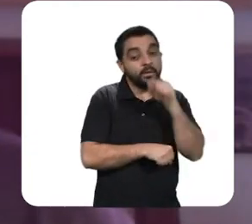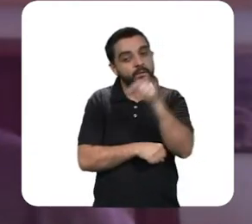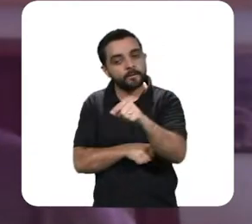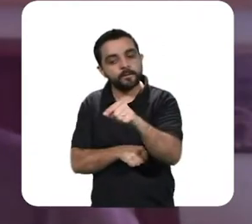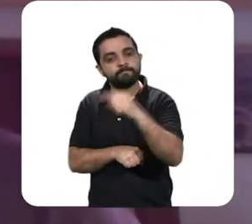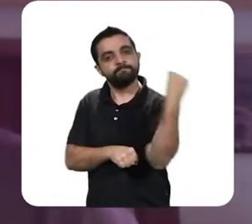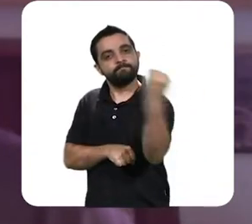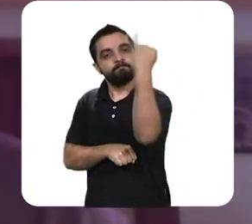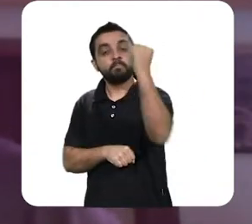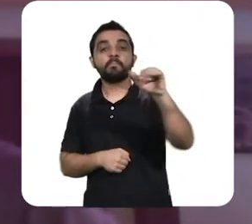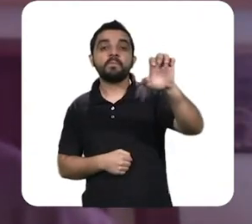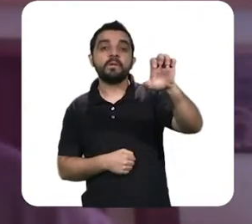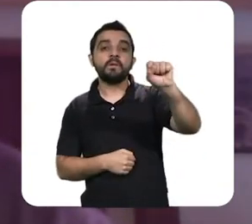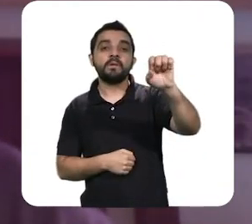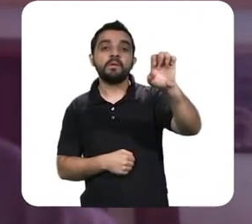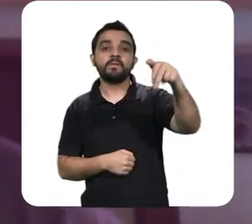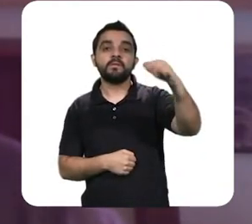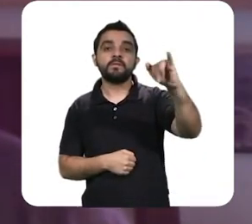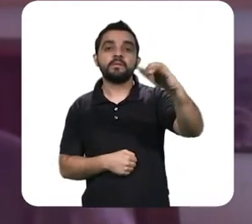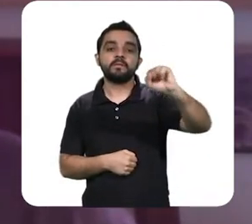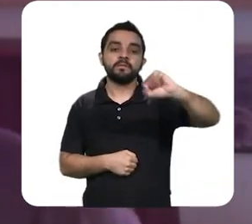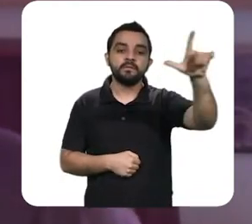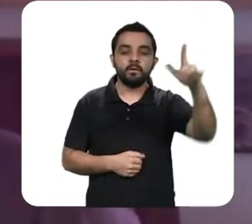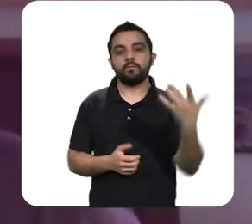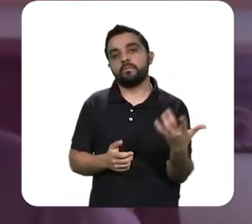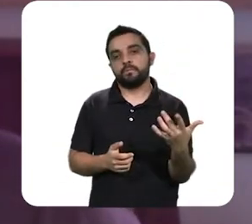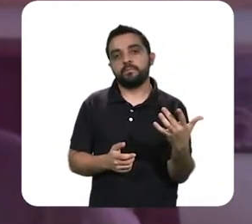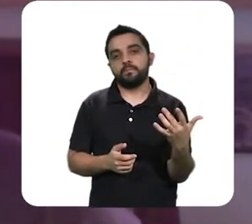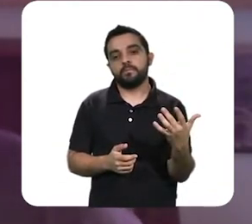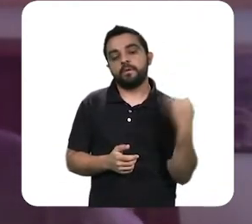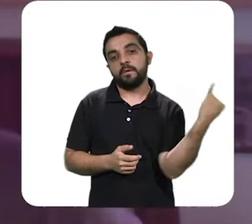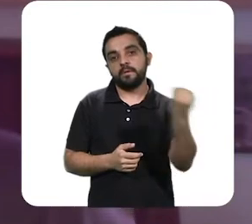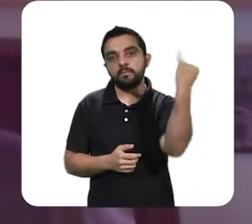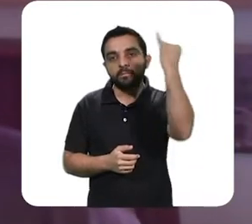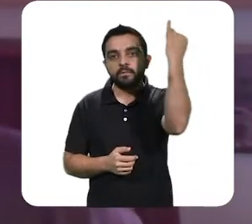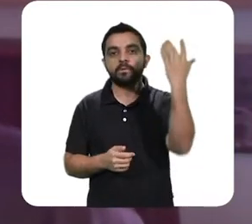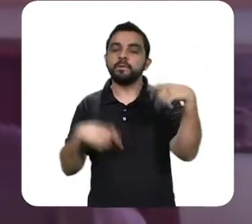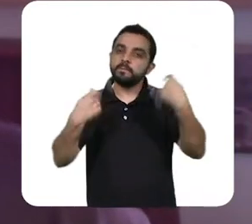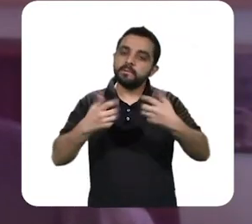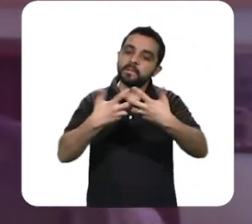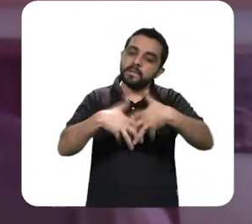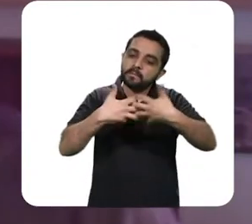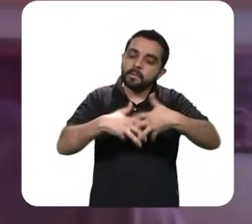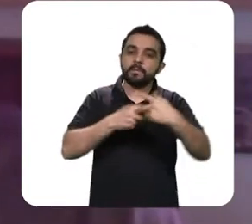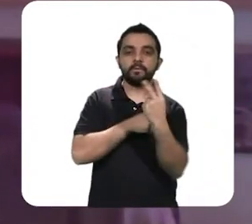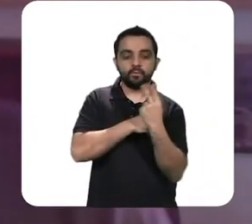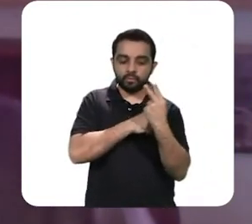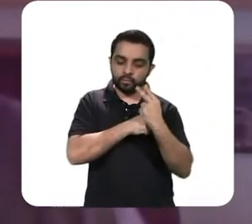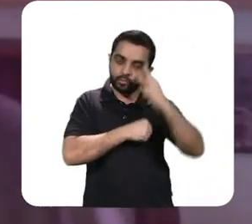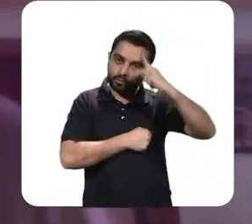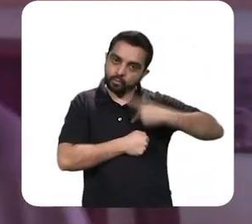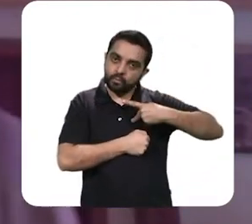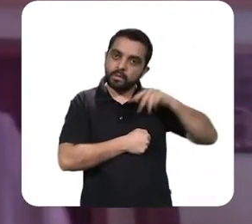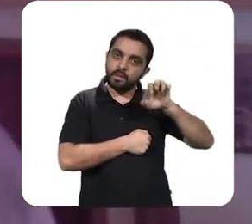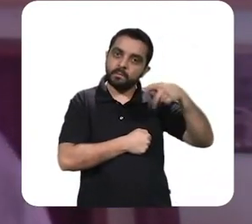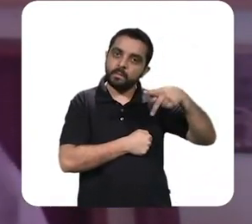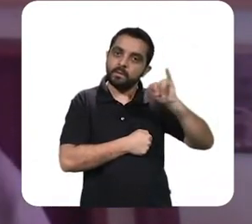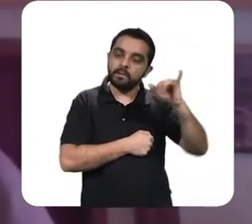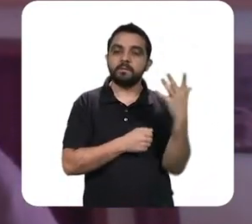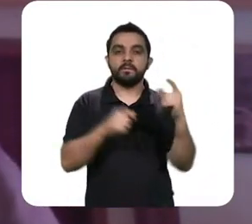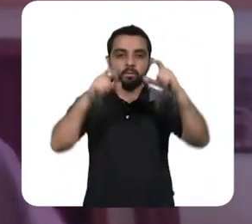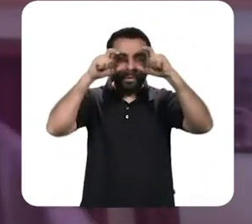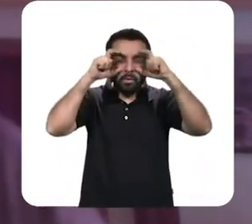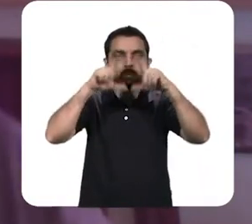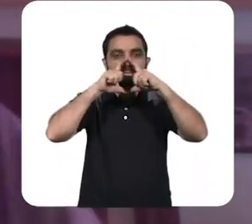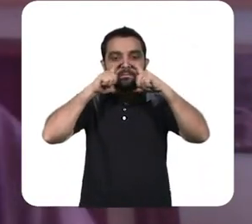essenciais vai ter que haver uma abundante distribuição de EPI de equipamento de proteção individual e vão